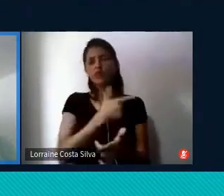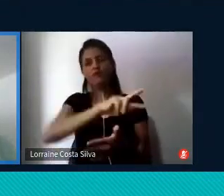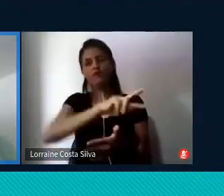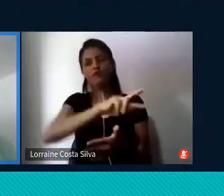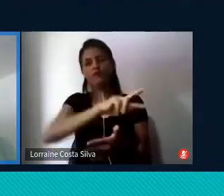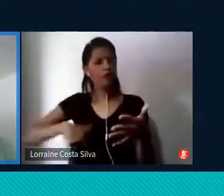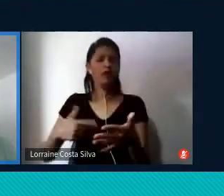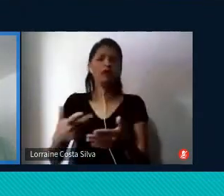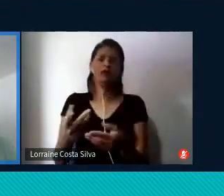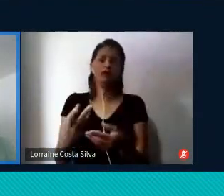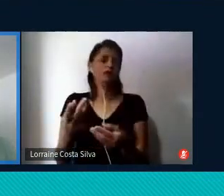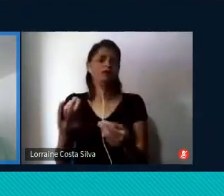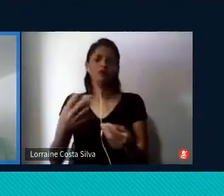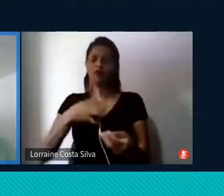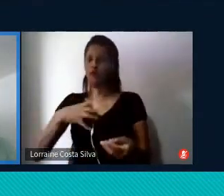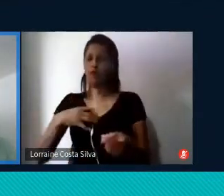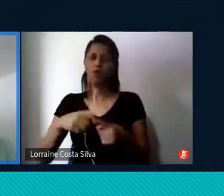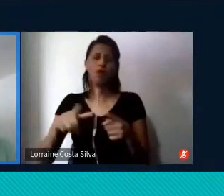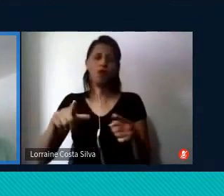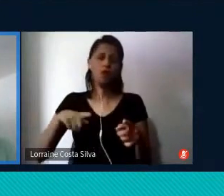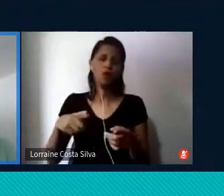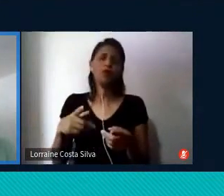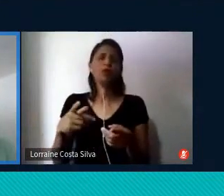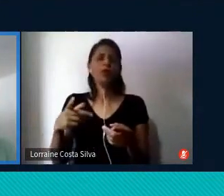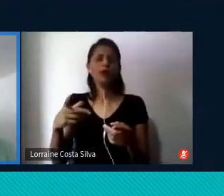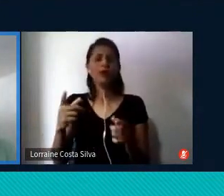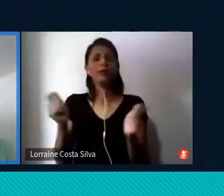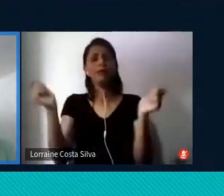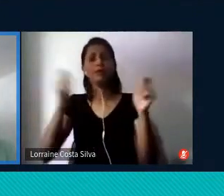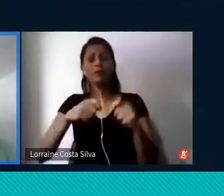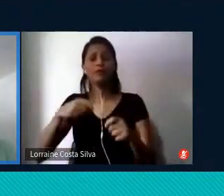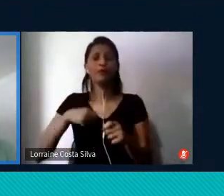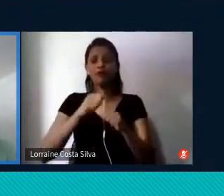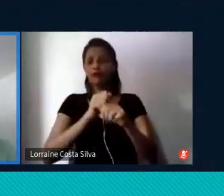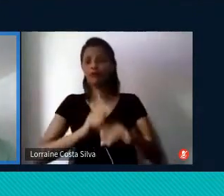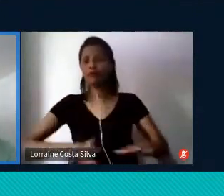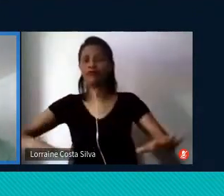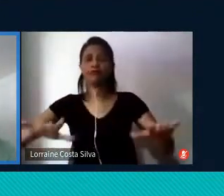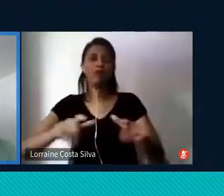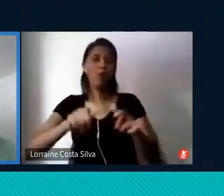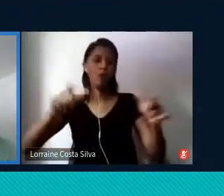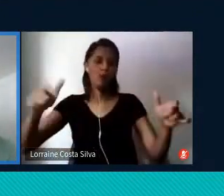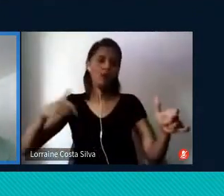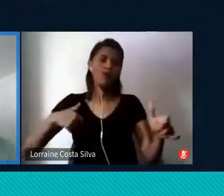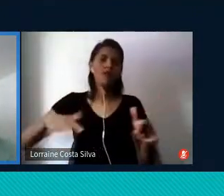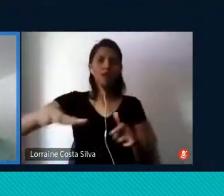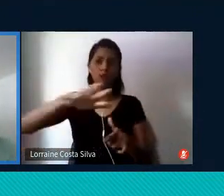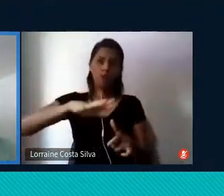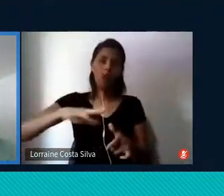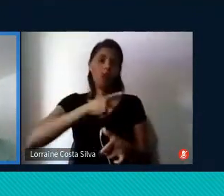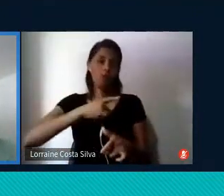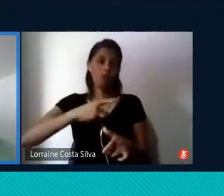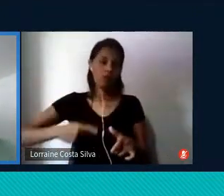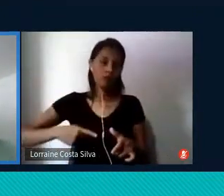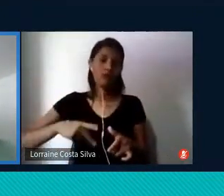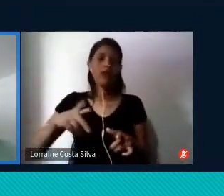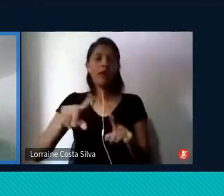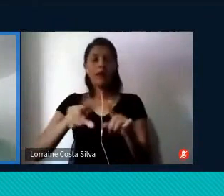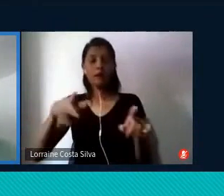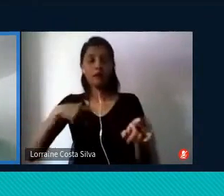corrente, e que vai ganhar o rol de um problema público na medida em que as pessoas começam a tratar eles como